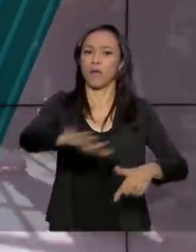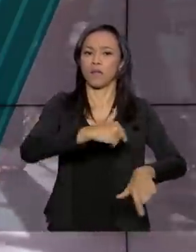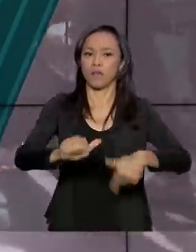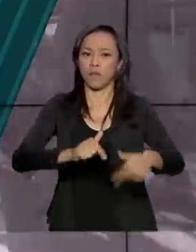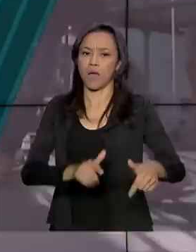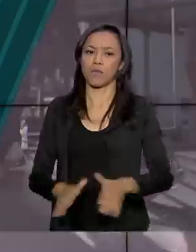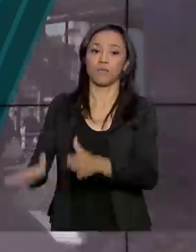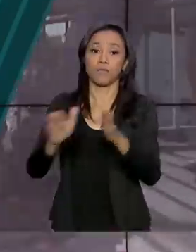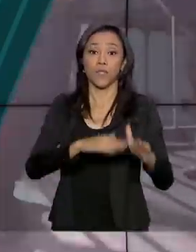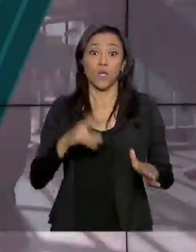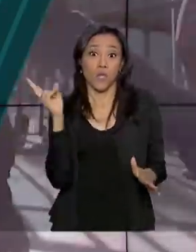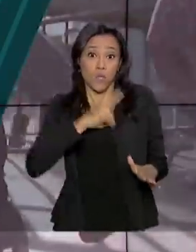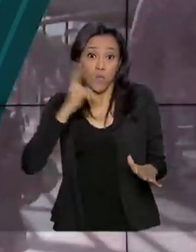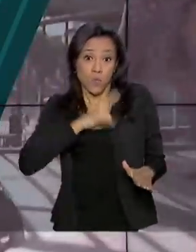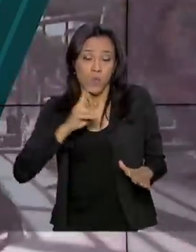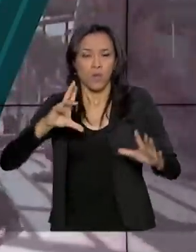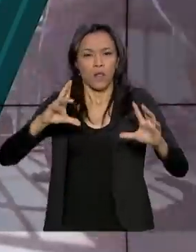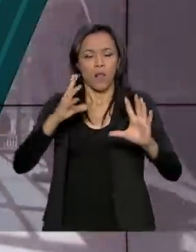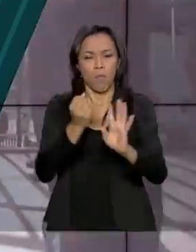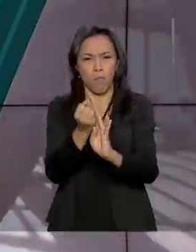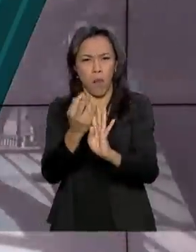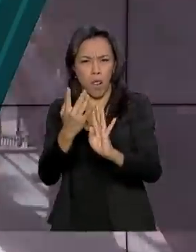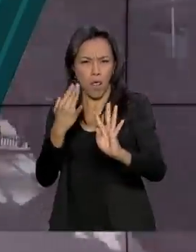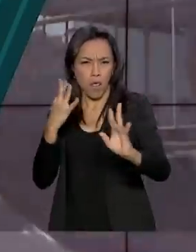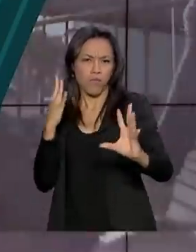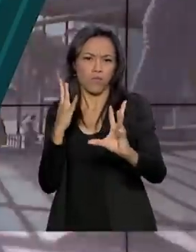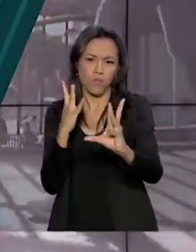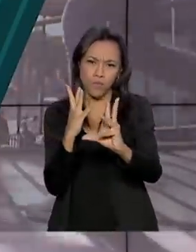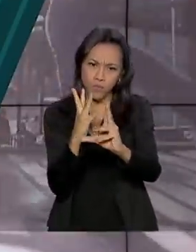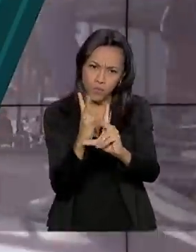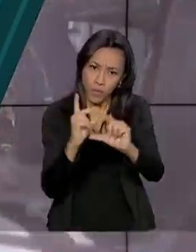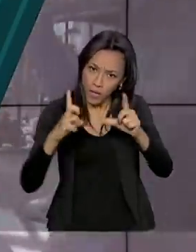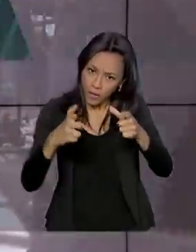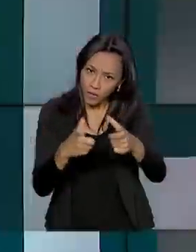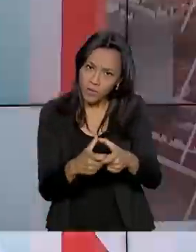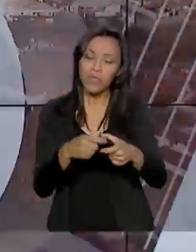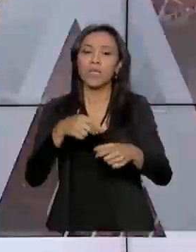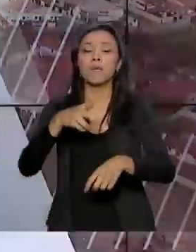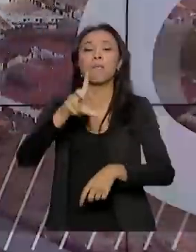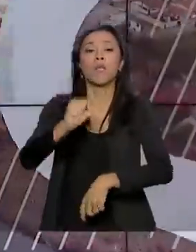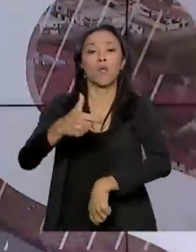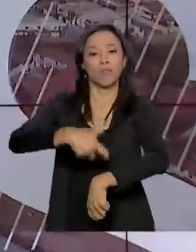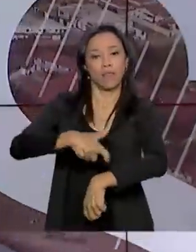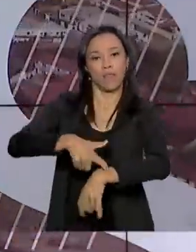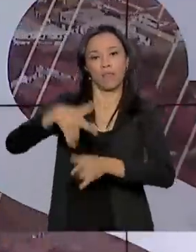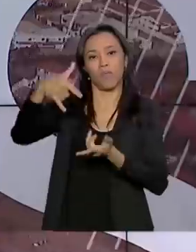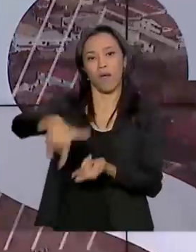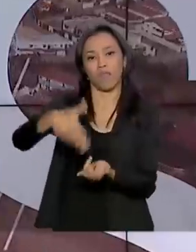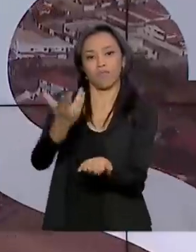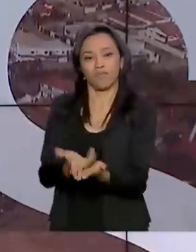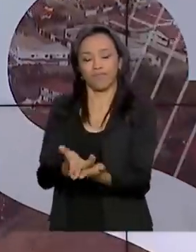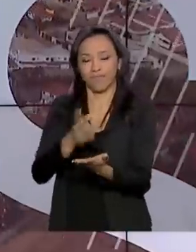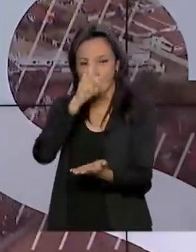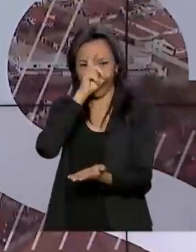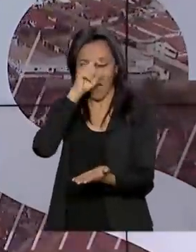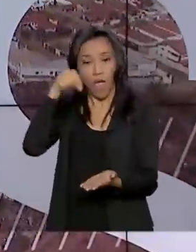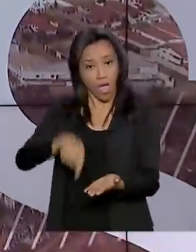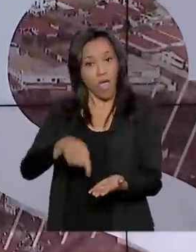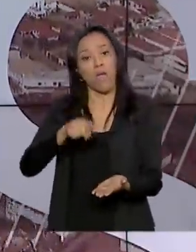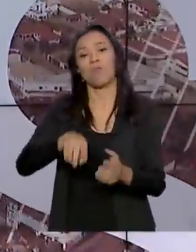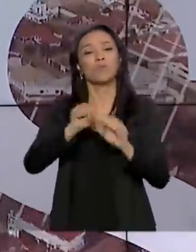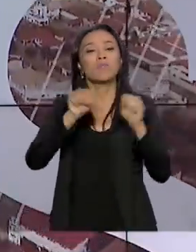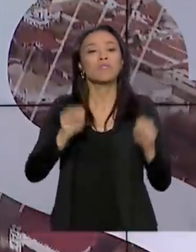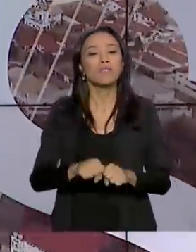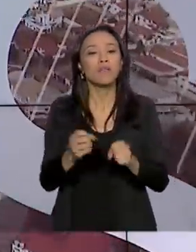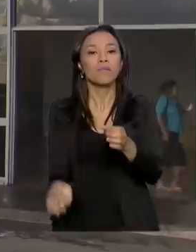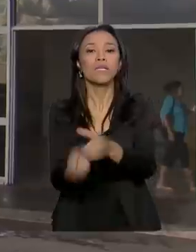Emergências menos lotadas e menor tempo de espera para o atendimento e internação. Esse é o saldo de um programa implantado nos hospitais do SUS.